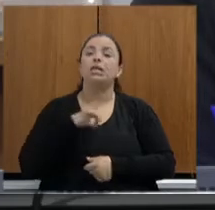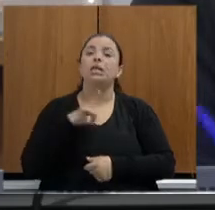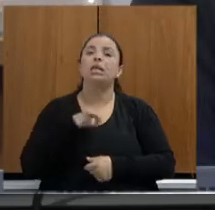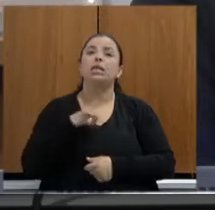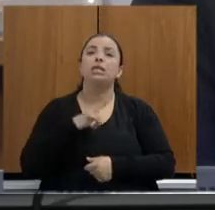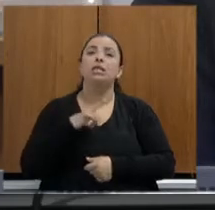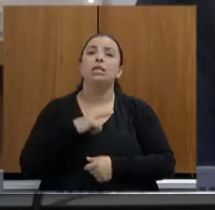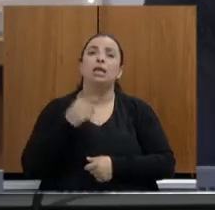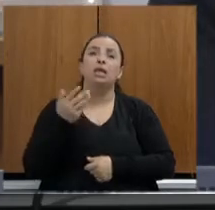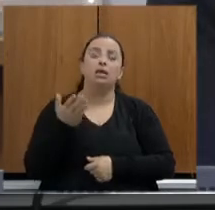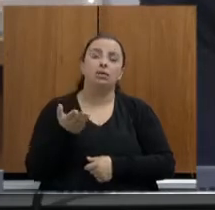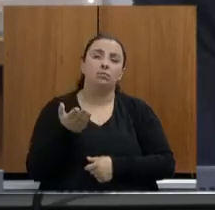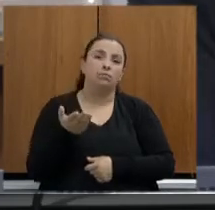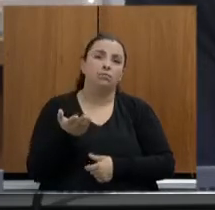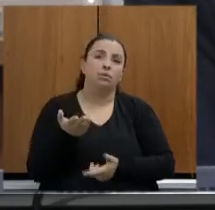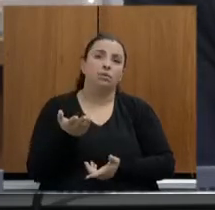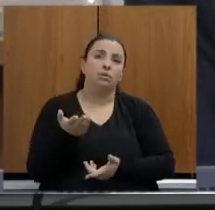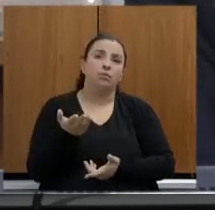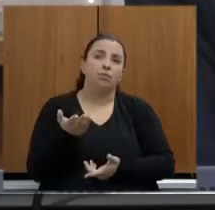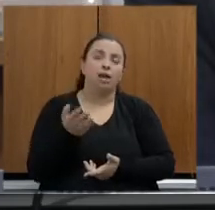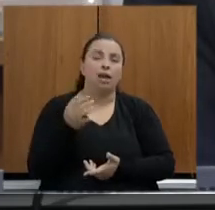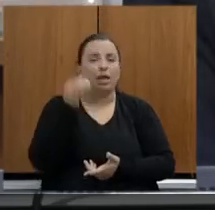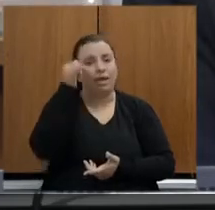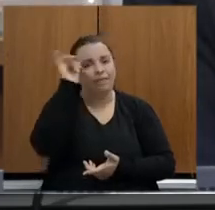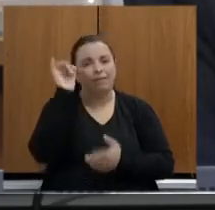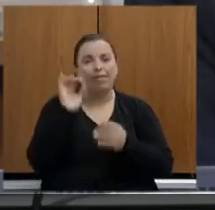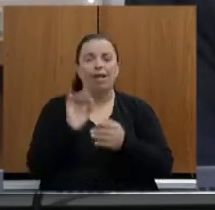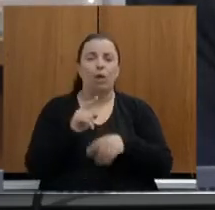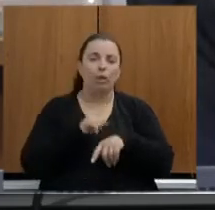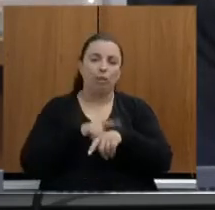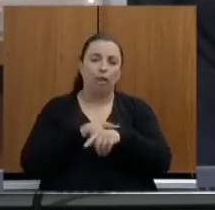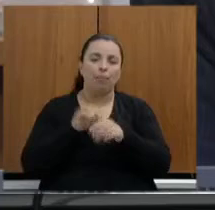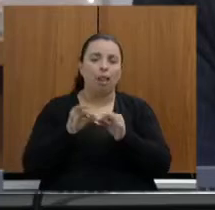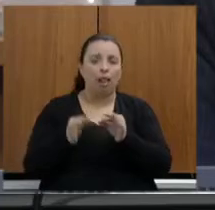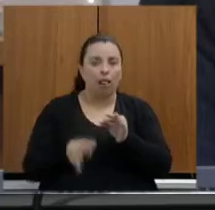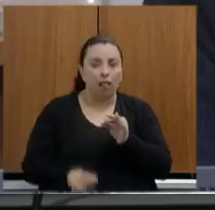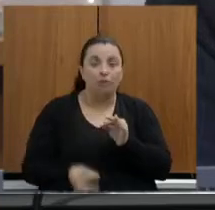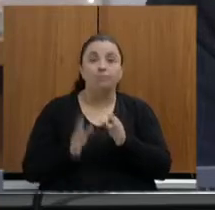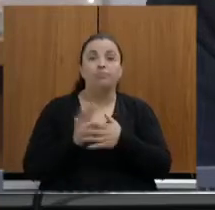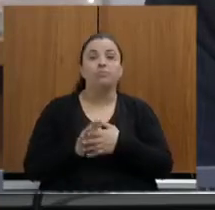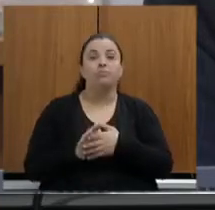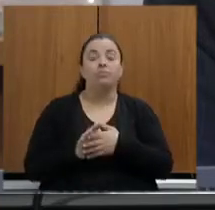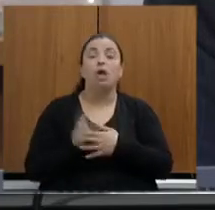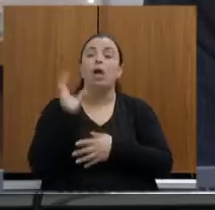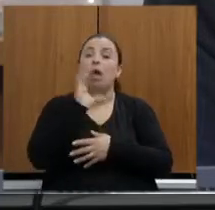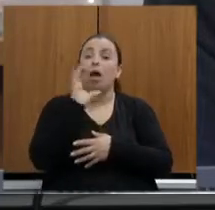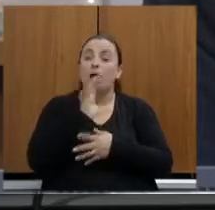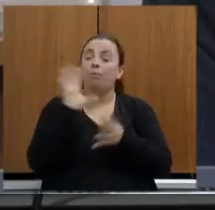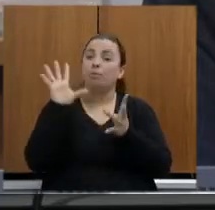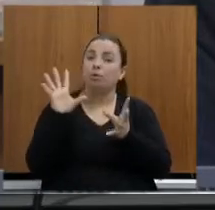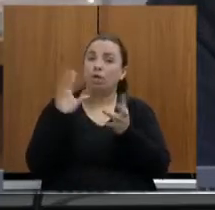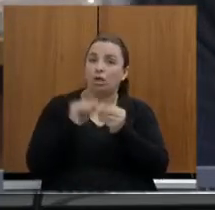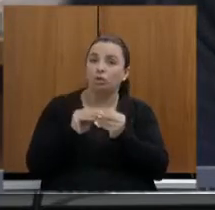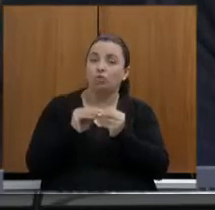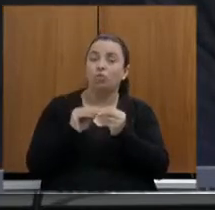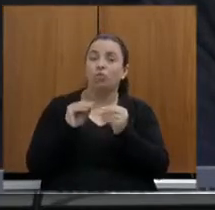até para não onerar o tempo de todos, uma breve apresentação, um breve resumo